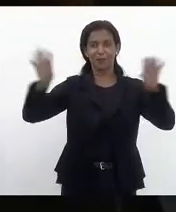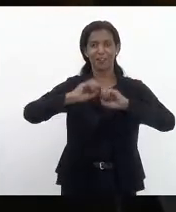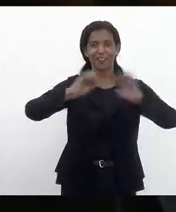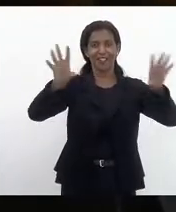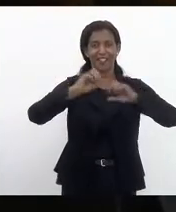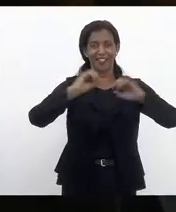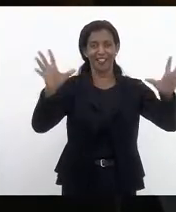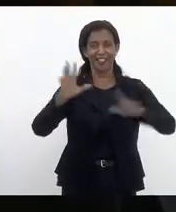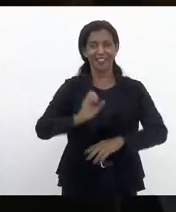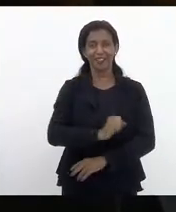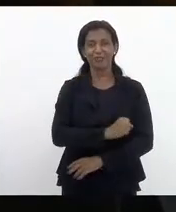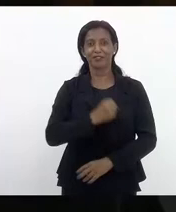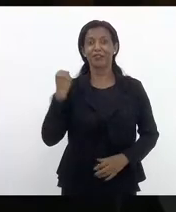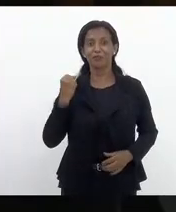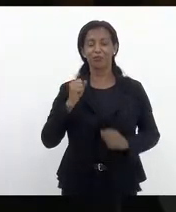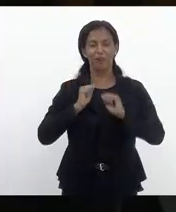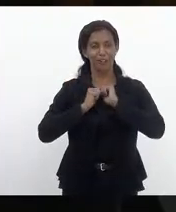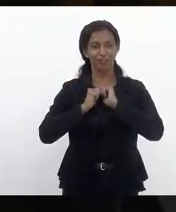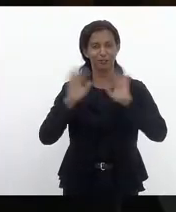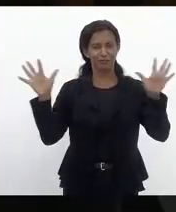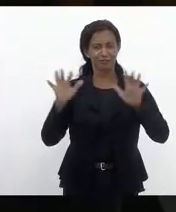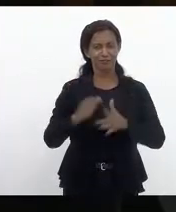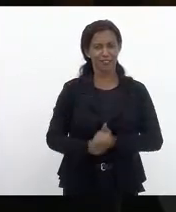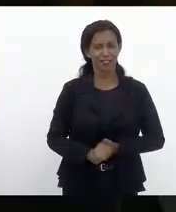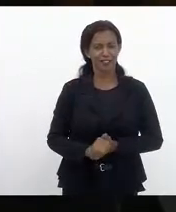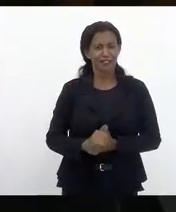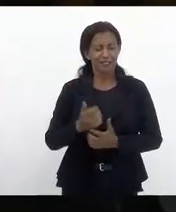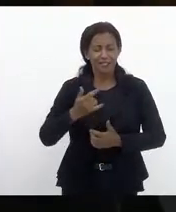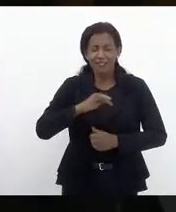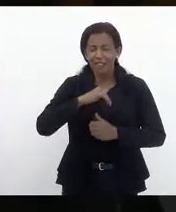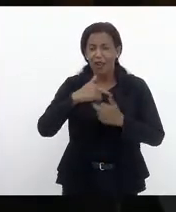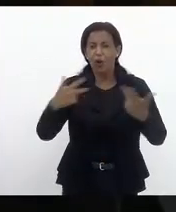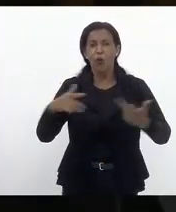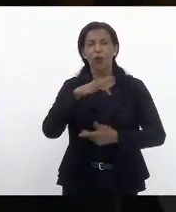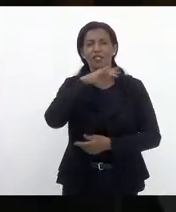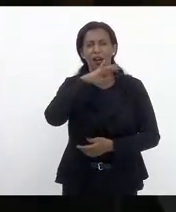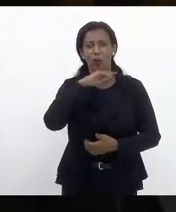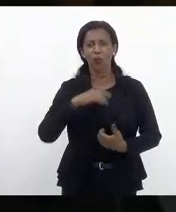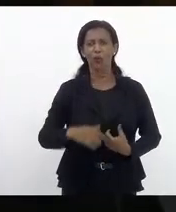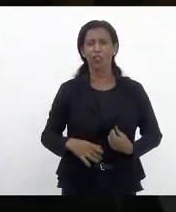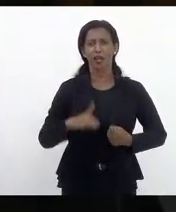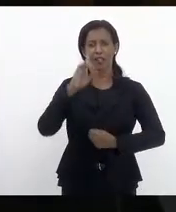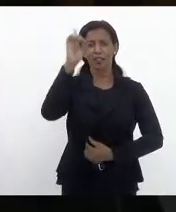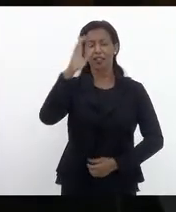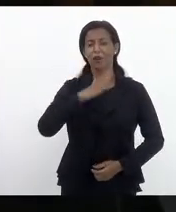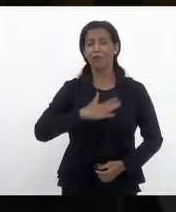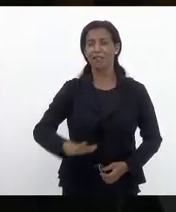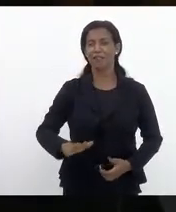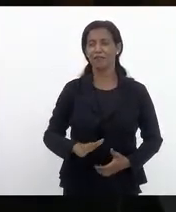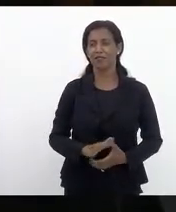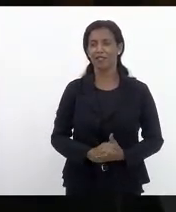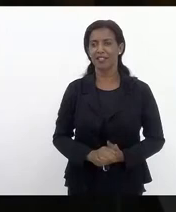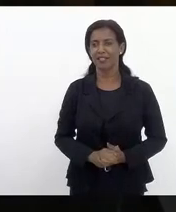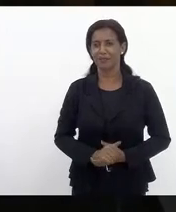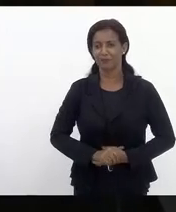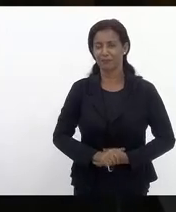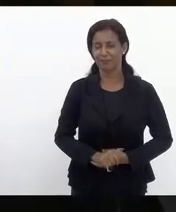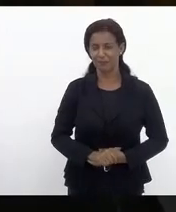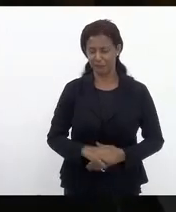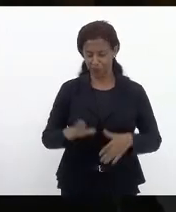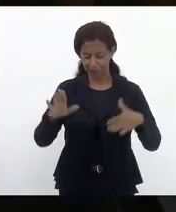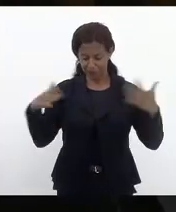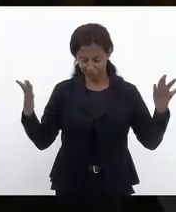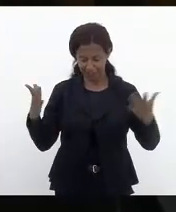de tanto ódio tanto agoro Deus me livre senhor